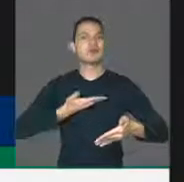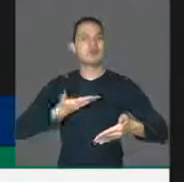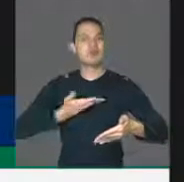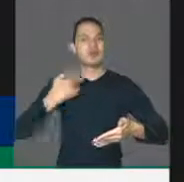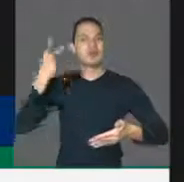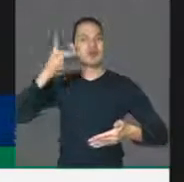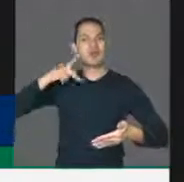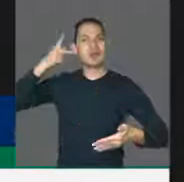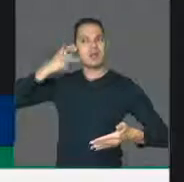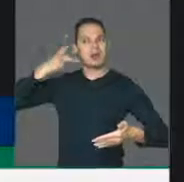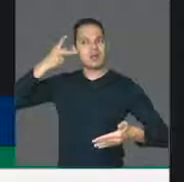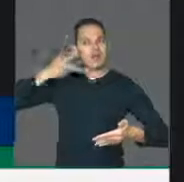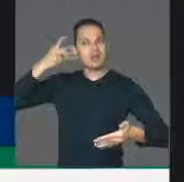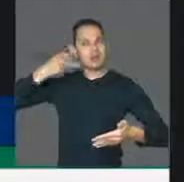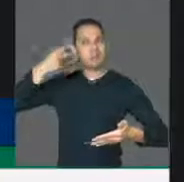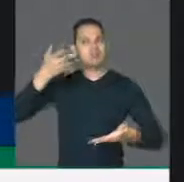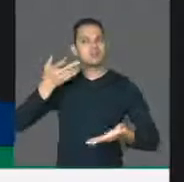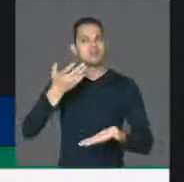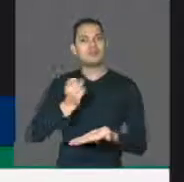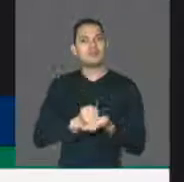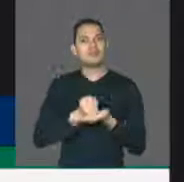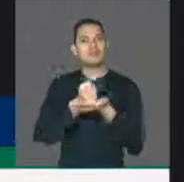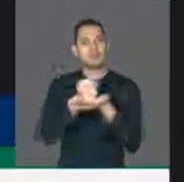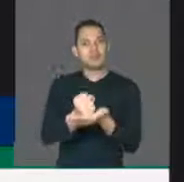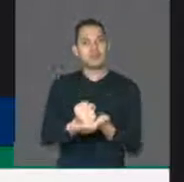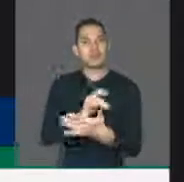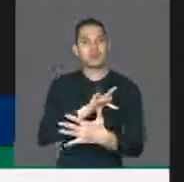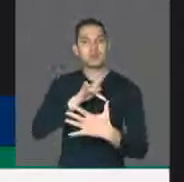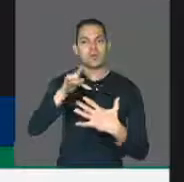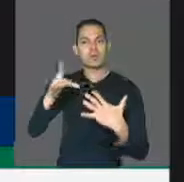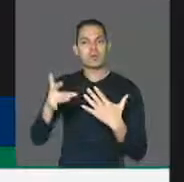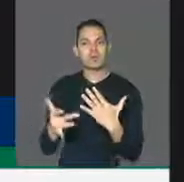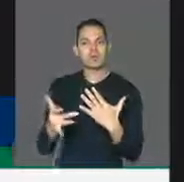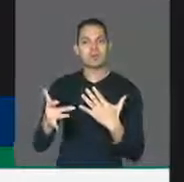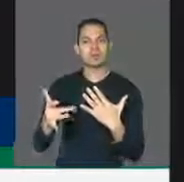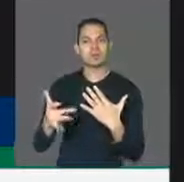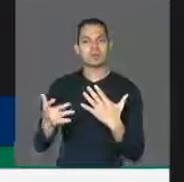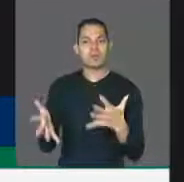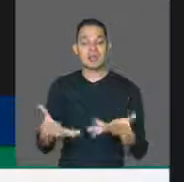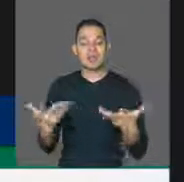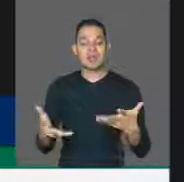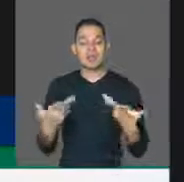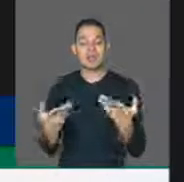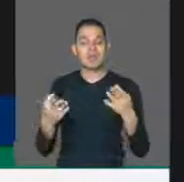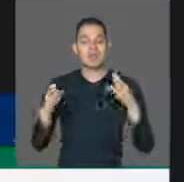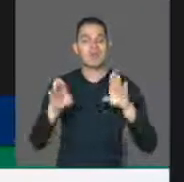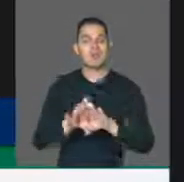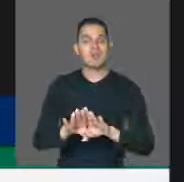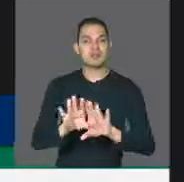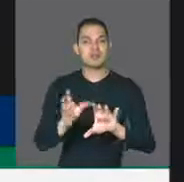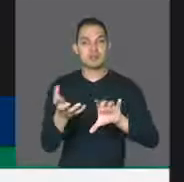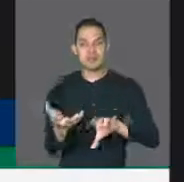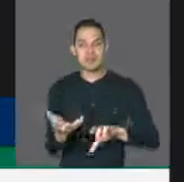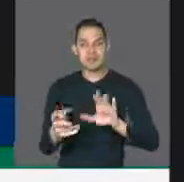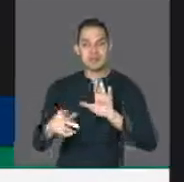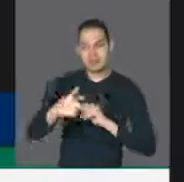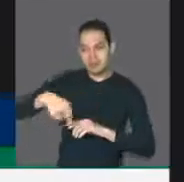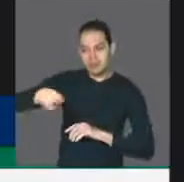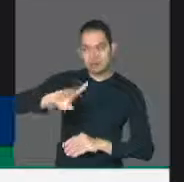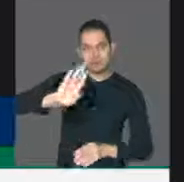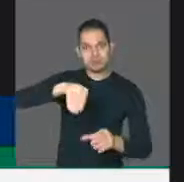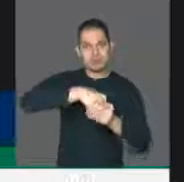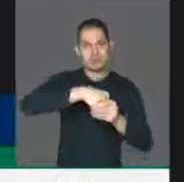parlamentares que patrocinaram através das suas redes sociais e estimulam ao fechamento do próprio parlamento que eles pertencem.